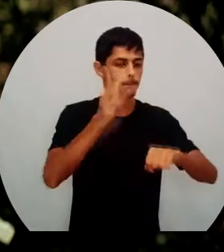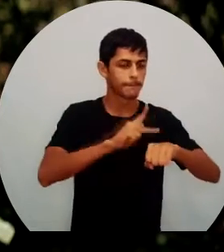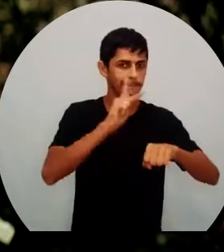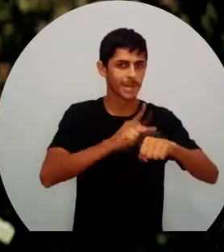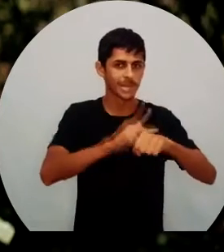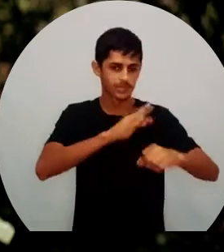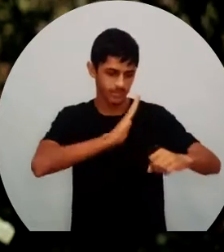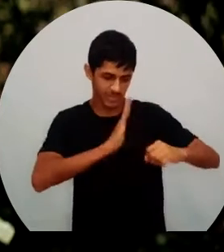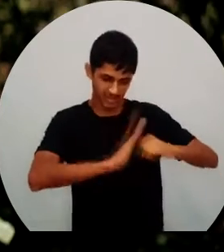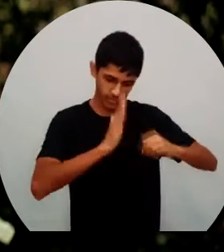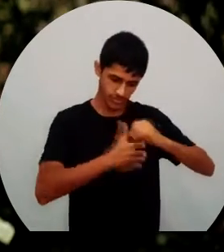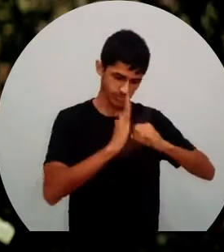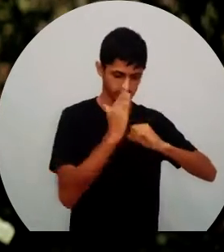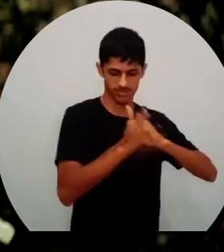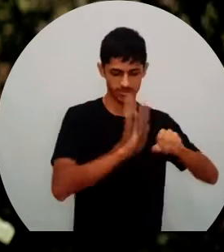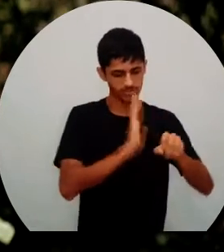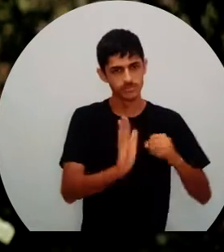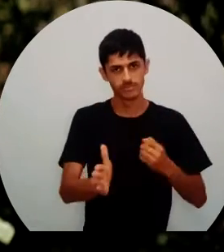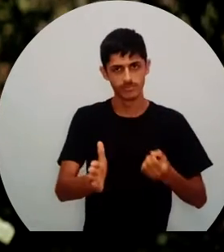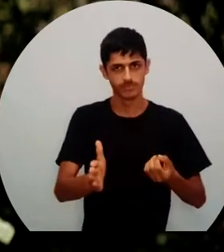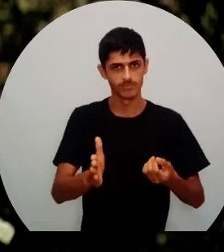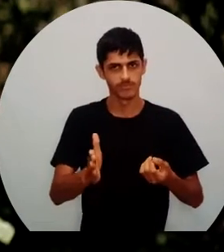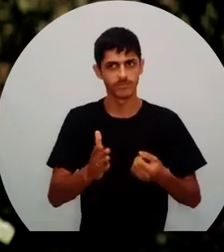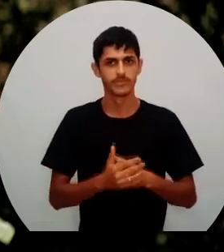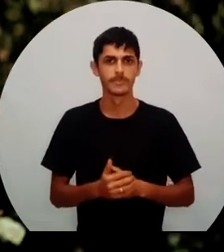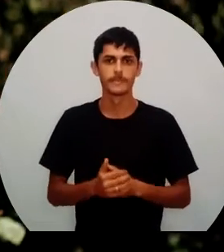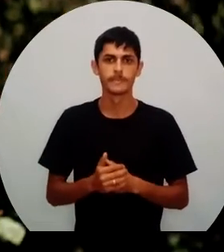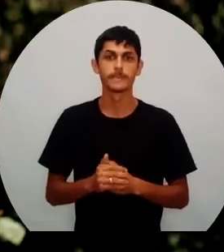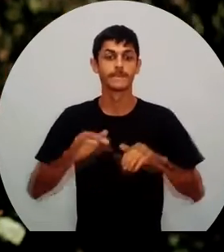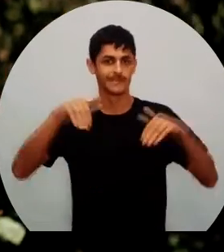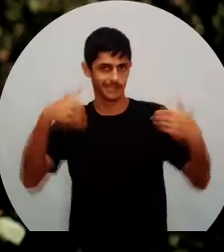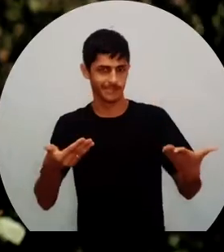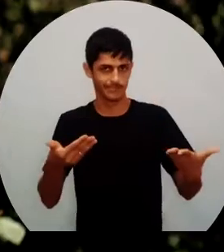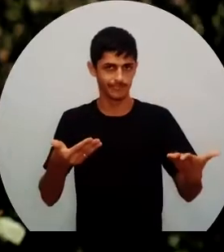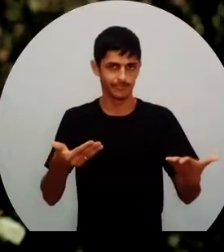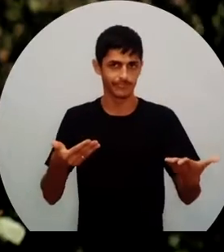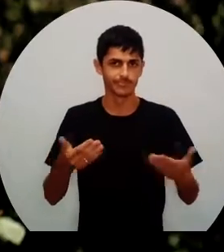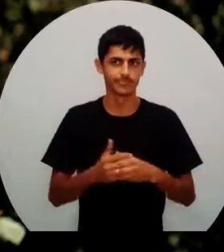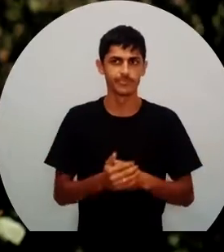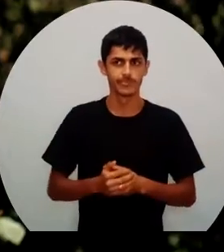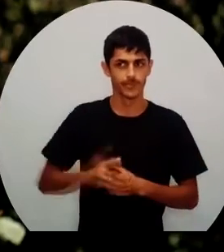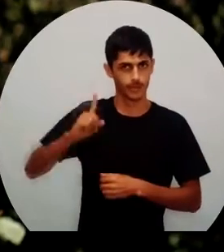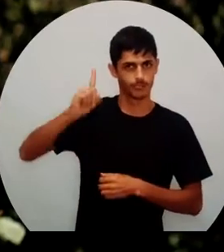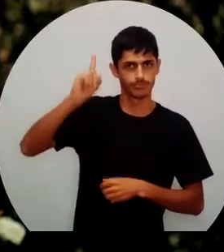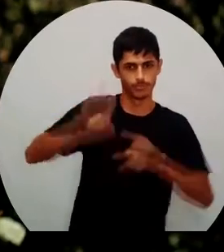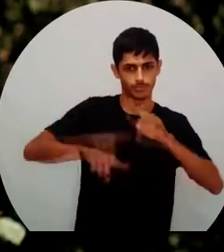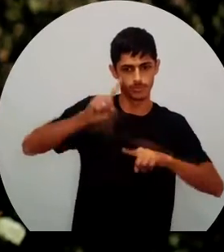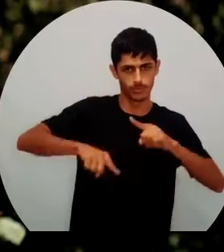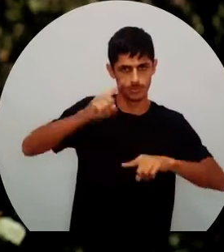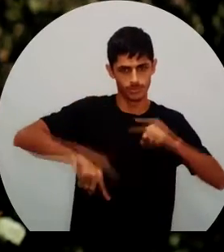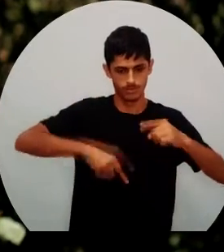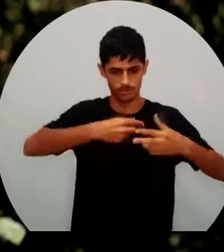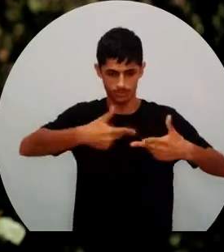pedras polidas que serviam para polir o paredão de pinturas upestres. Bom, pessoal, esse era o material que os